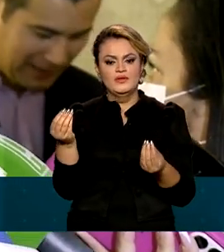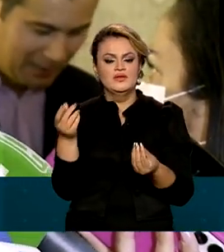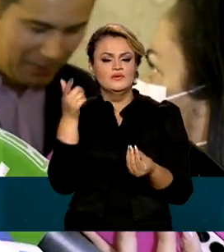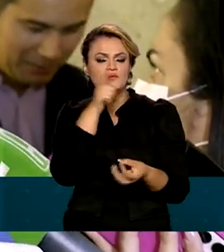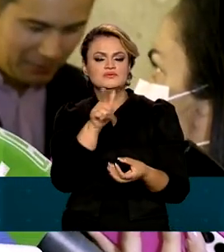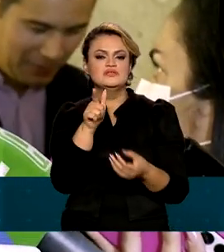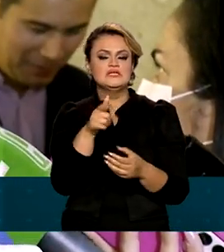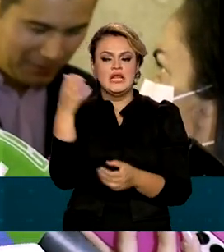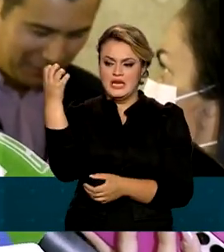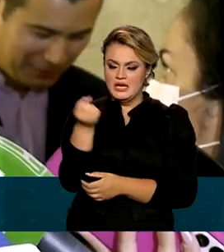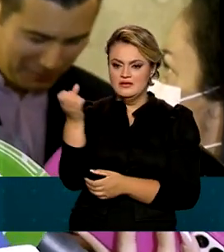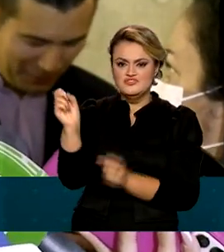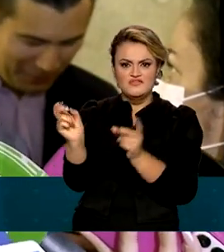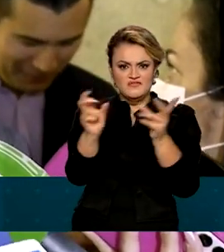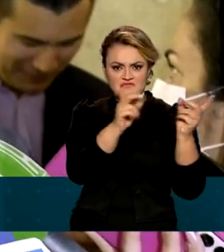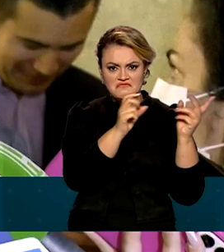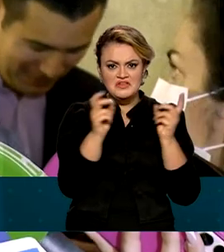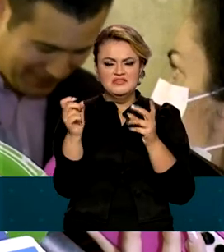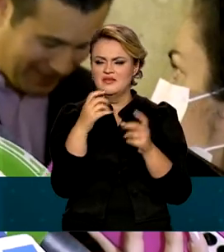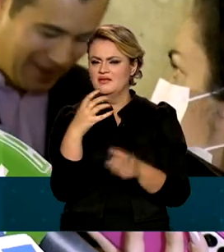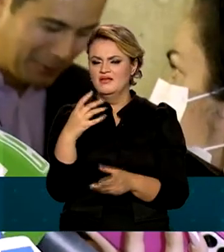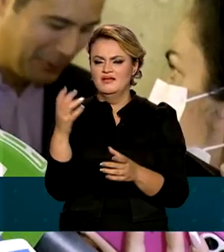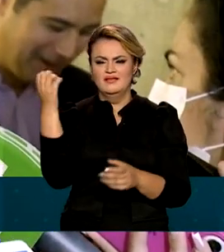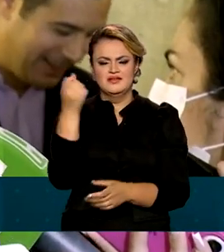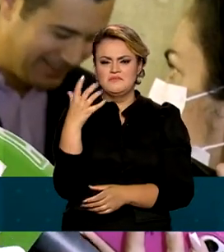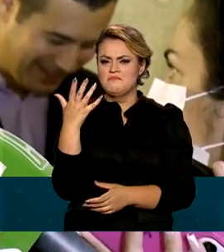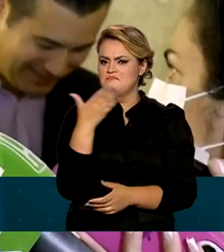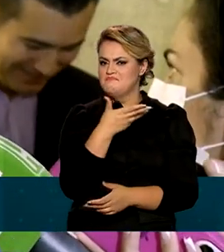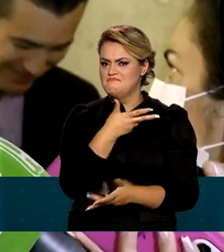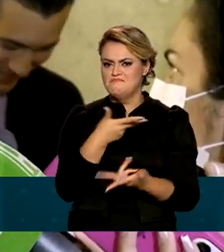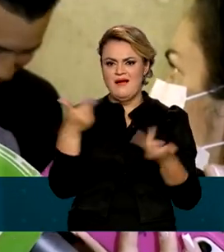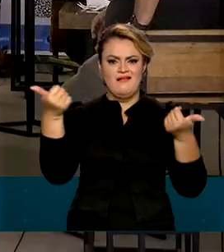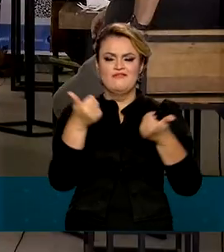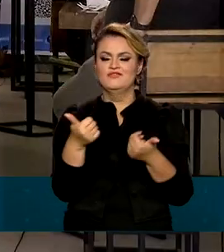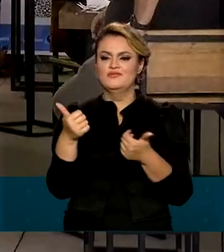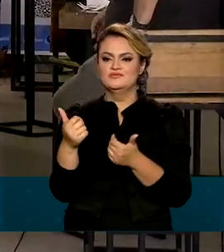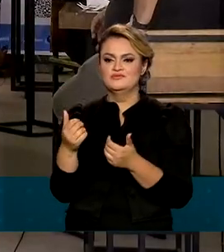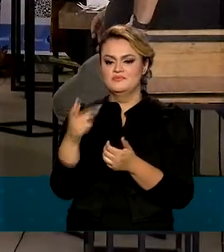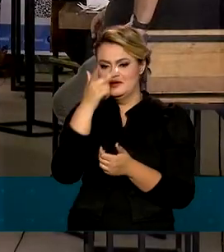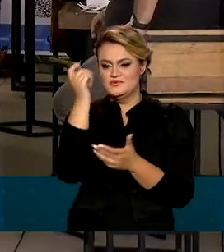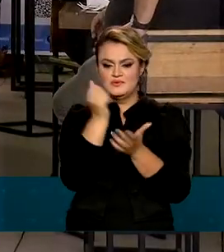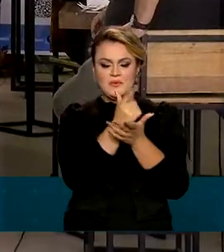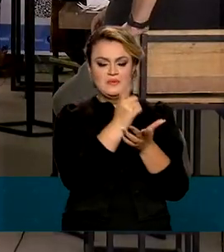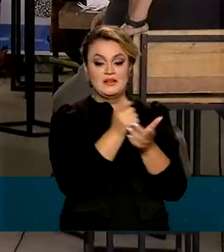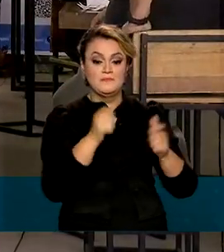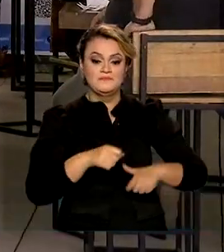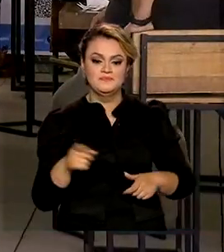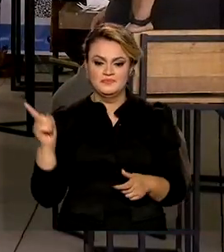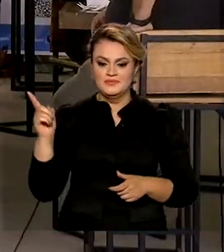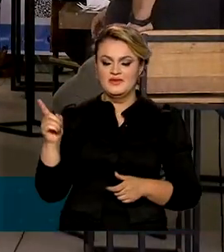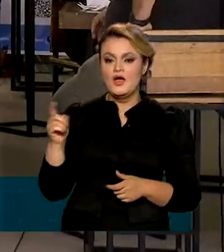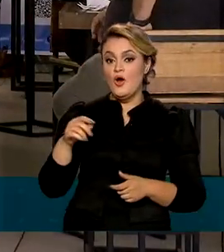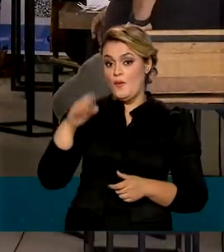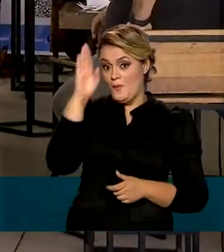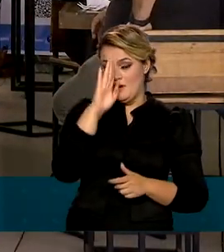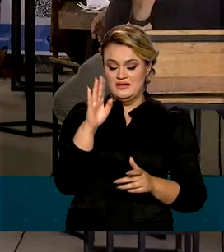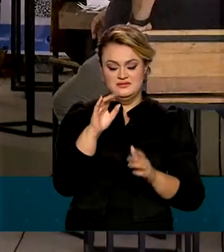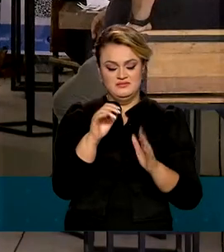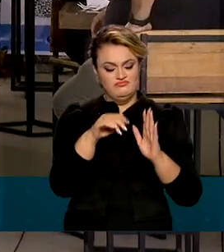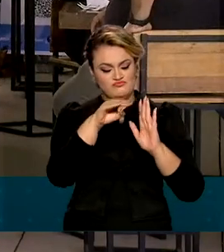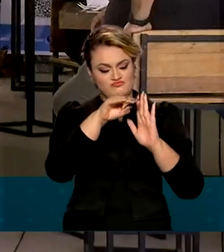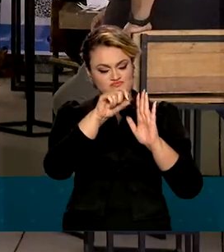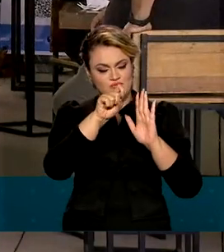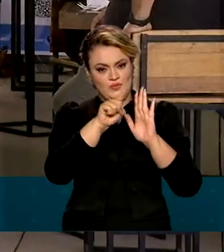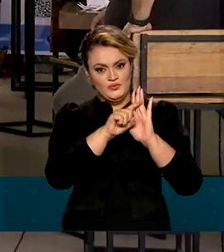colocar esse leite, esses produtos lácteos maravilhosos nas mesas de todos os brasileiros. O Brasil já é o terceiro maior produtor